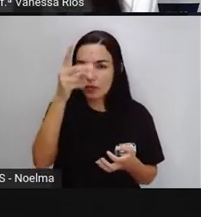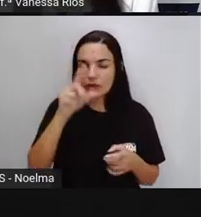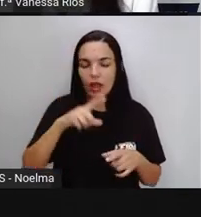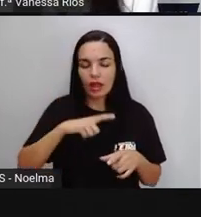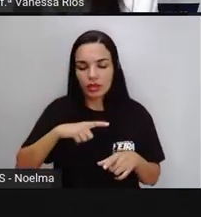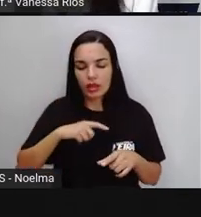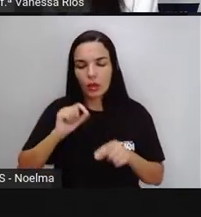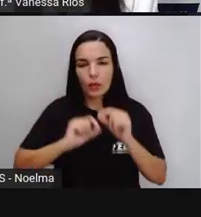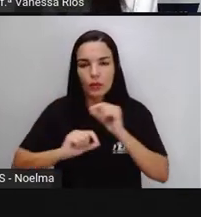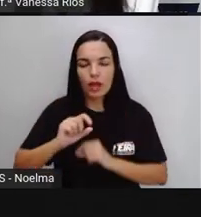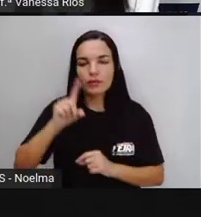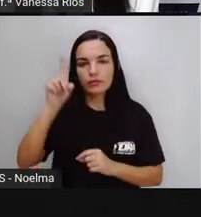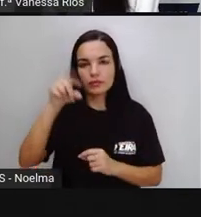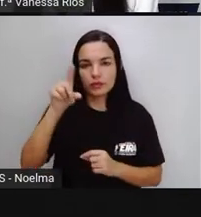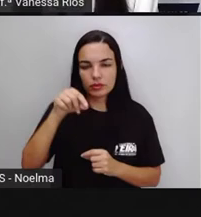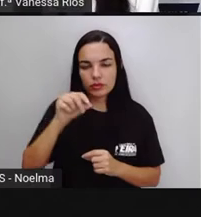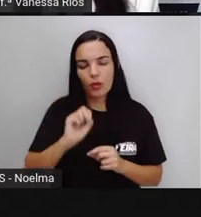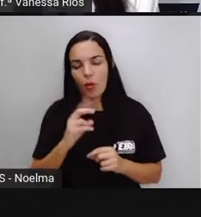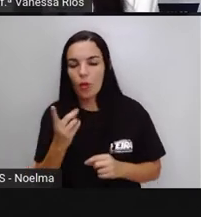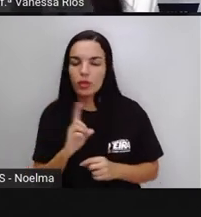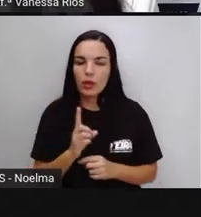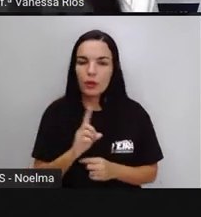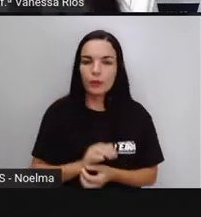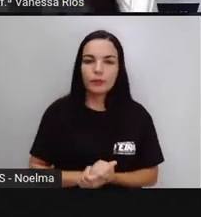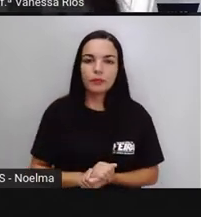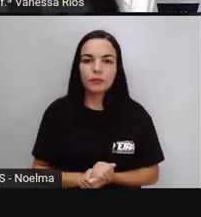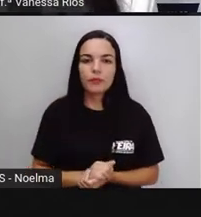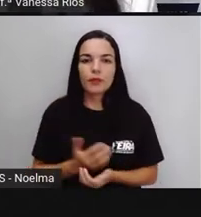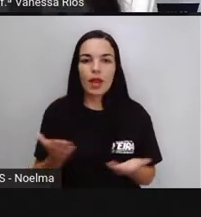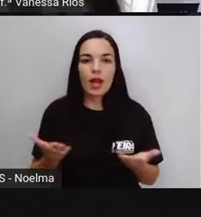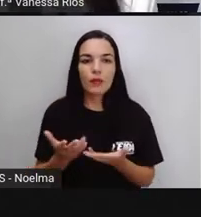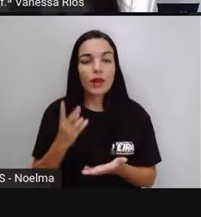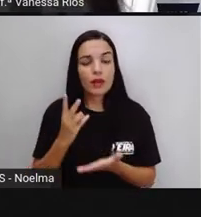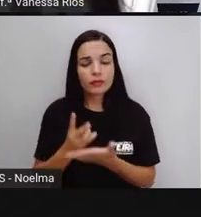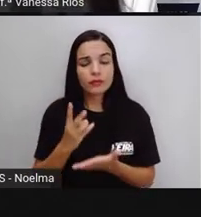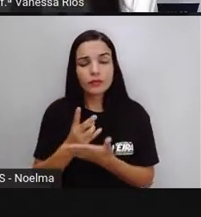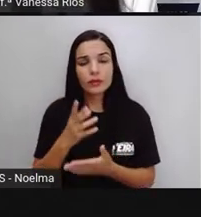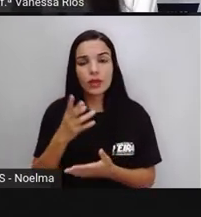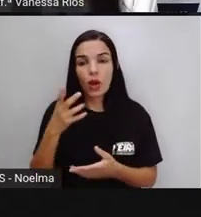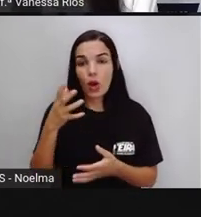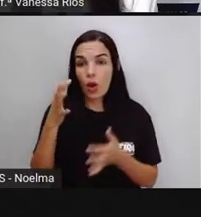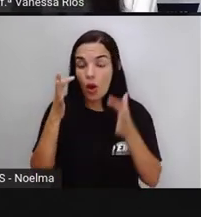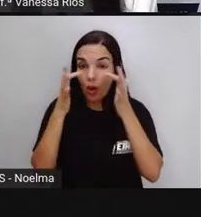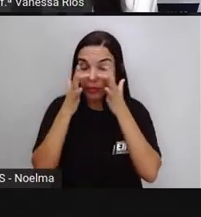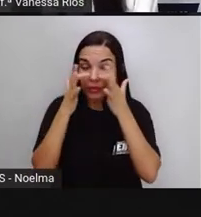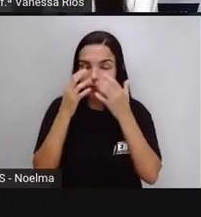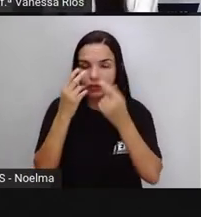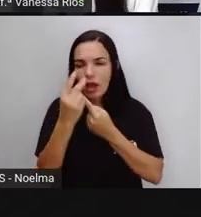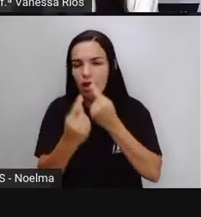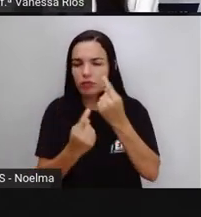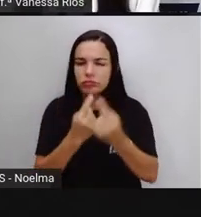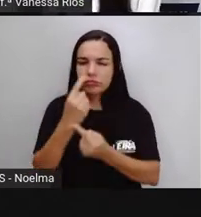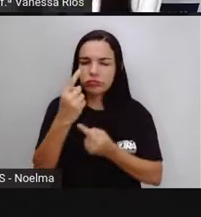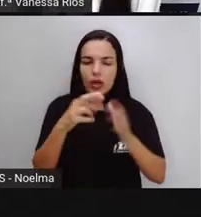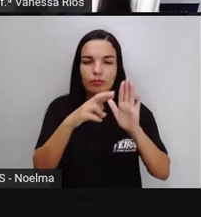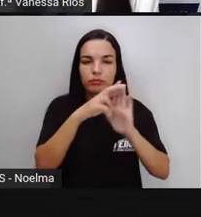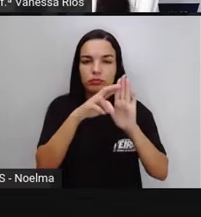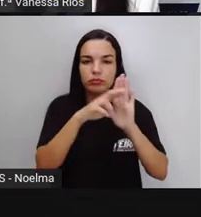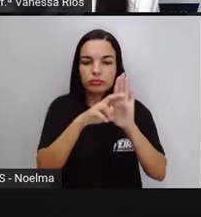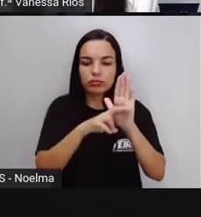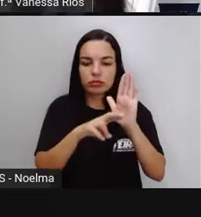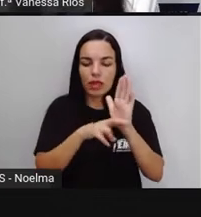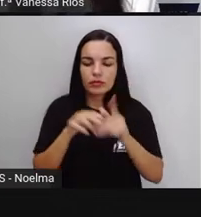mais intensidade. Mas vamos lá continuar, né, observando aí algumas regras que nos ajudam a entender